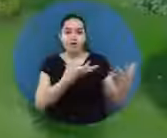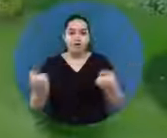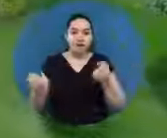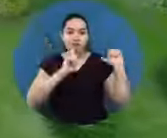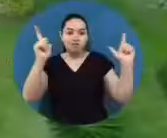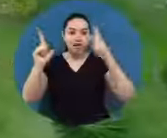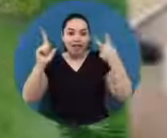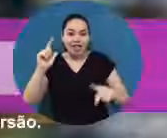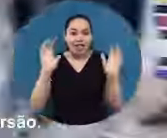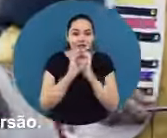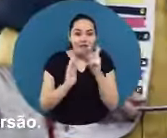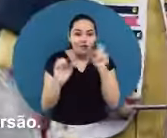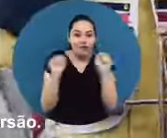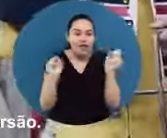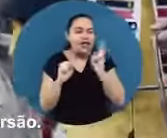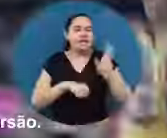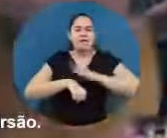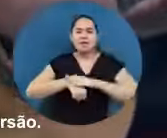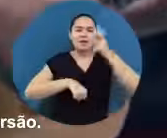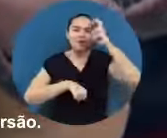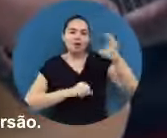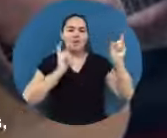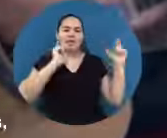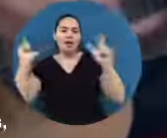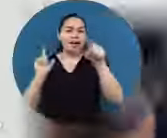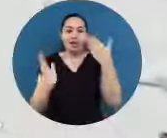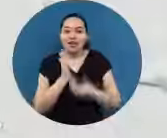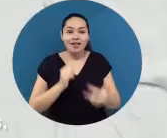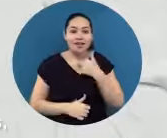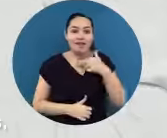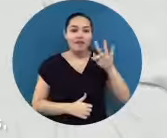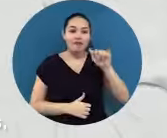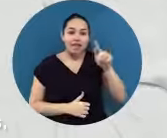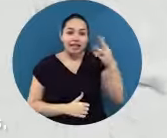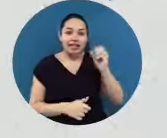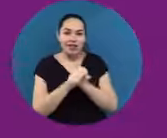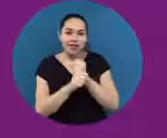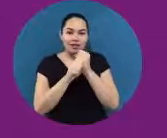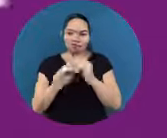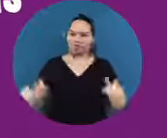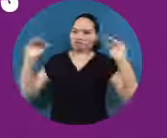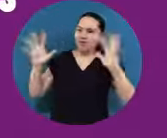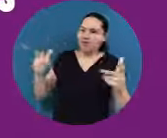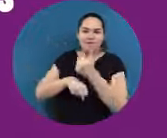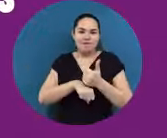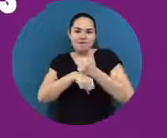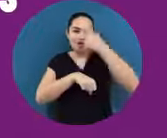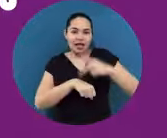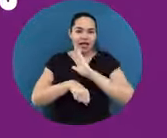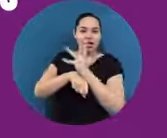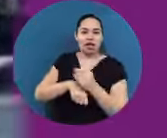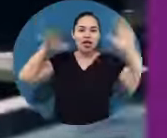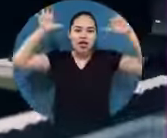Bora Pernambucar no frio! Aqui sempre é tempo pra cultura e diversão. E você não vai perder o FIG 30 Anos, a maior e melhor edição do